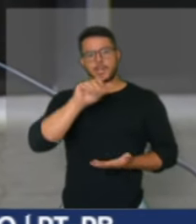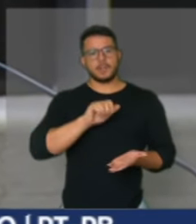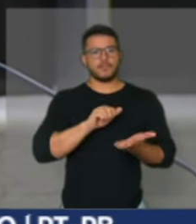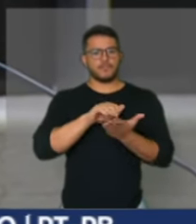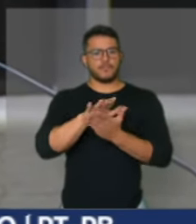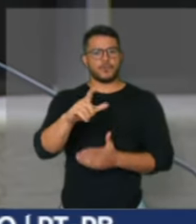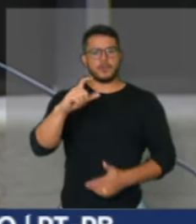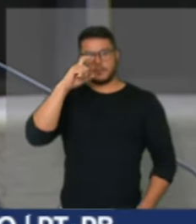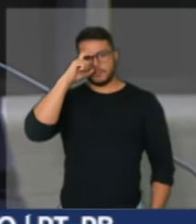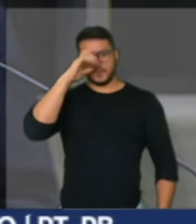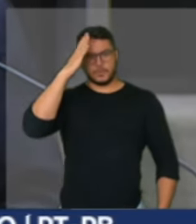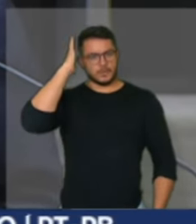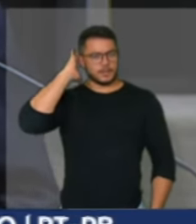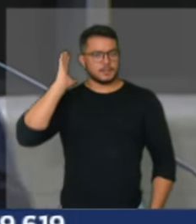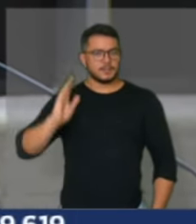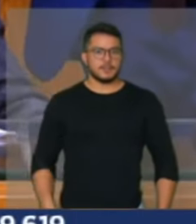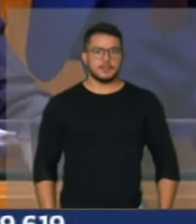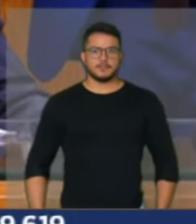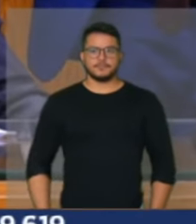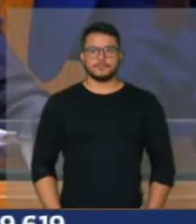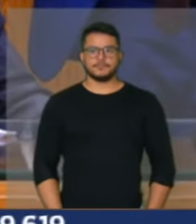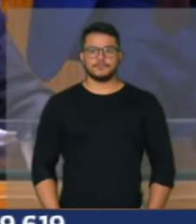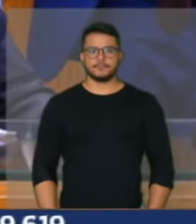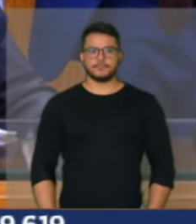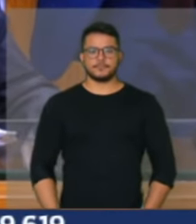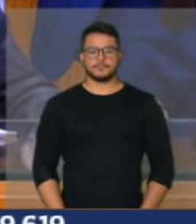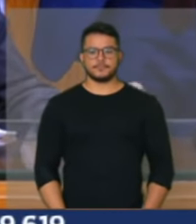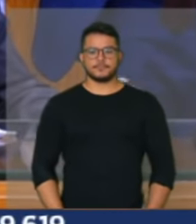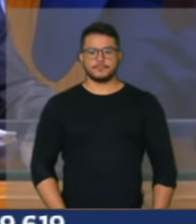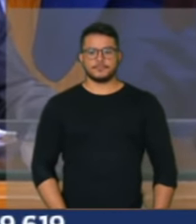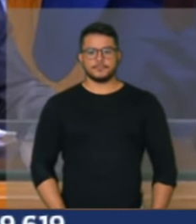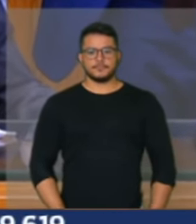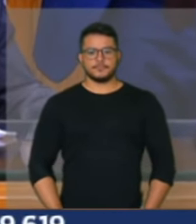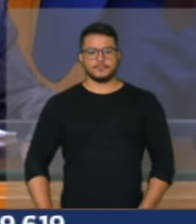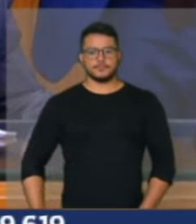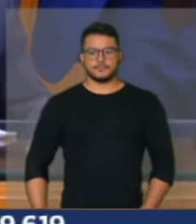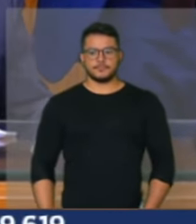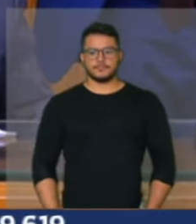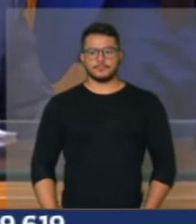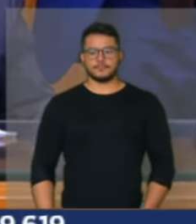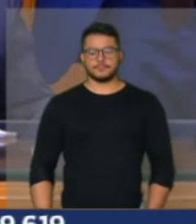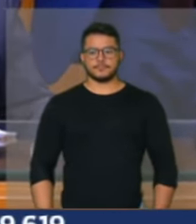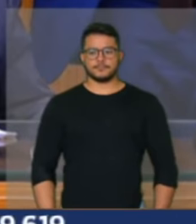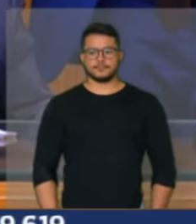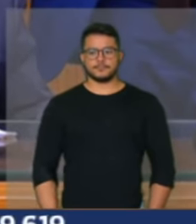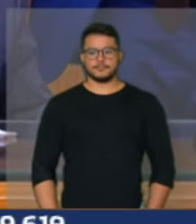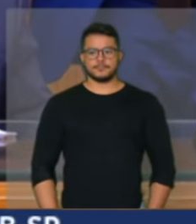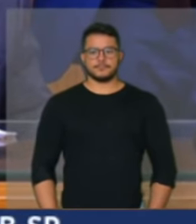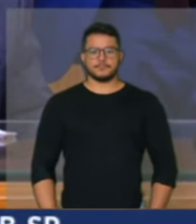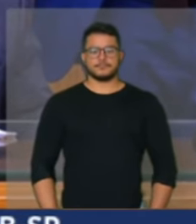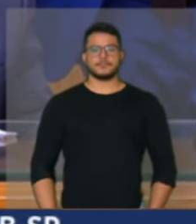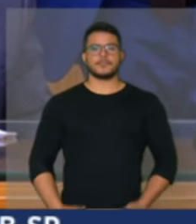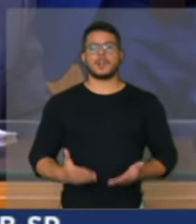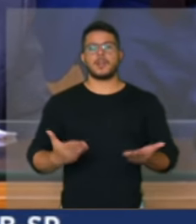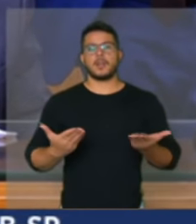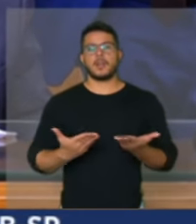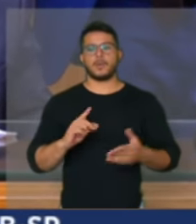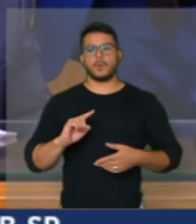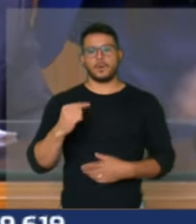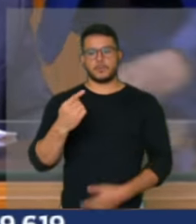Guedes muito obrigado próximo orador inscrito deputado Helder Salomão